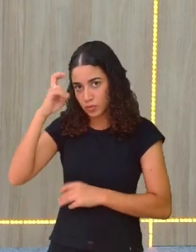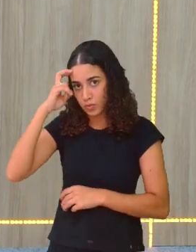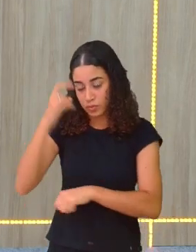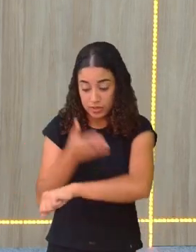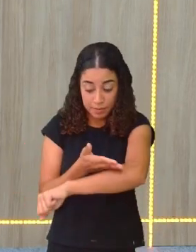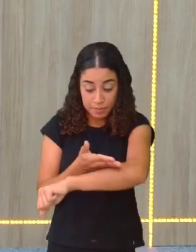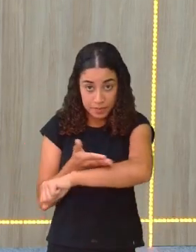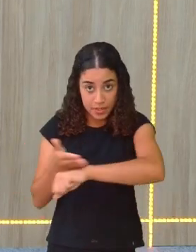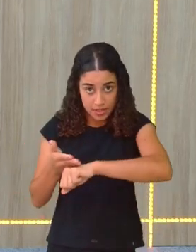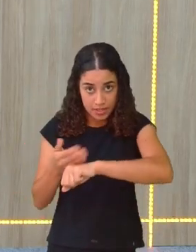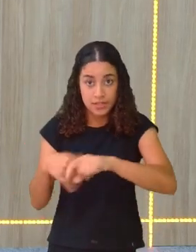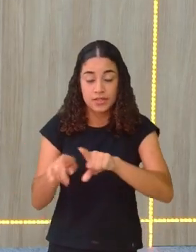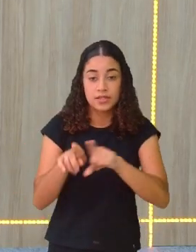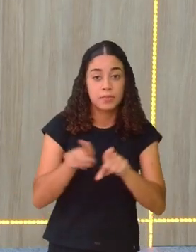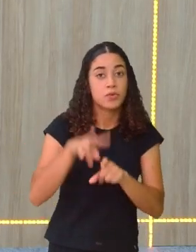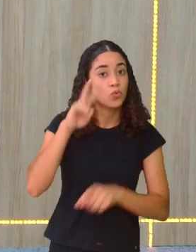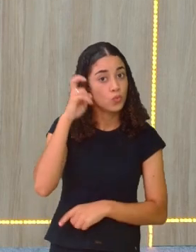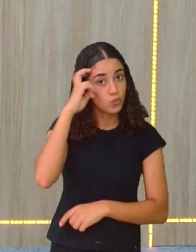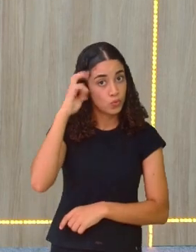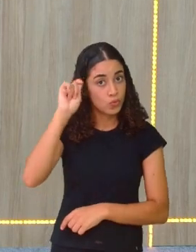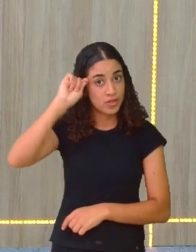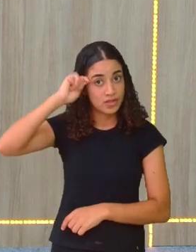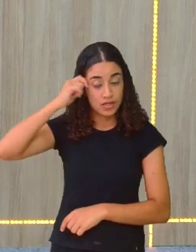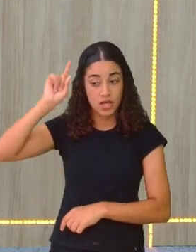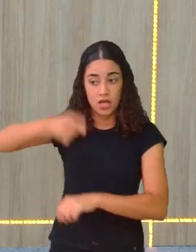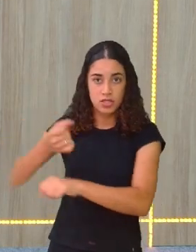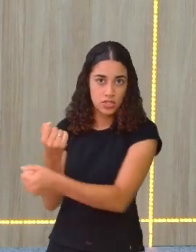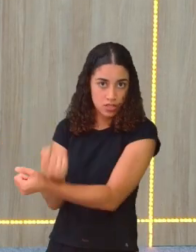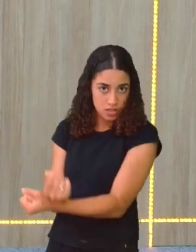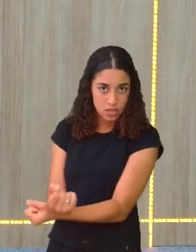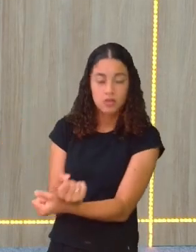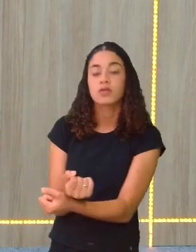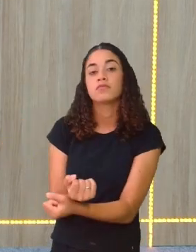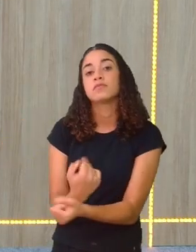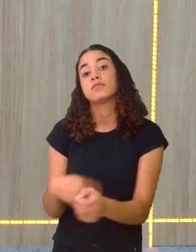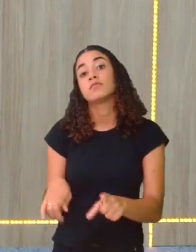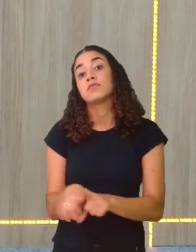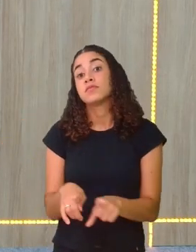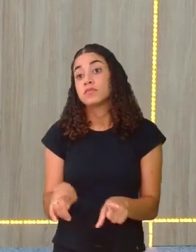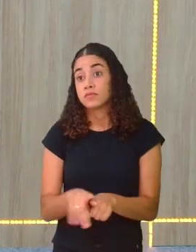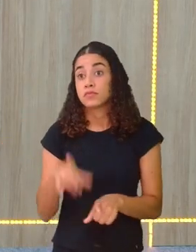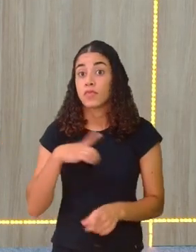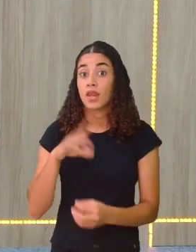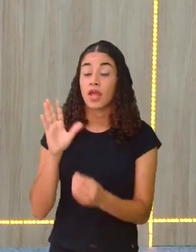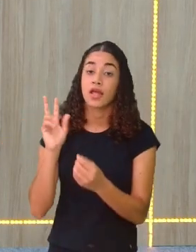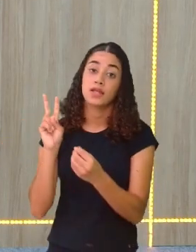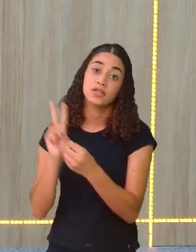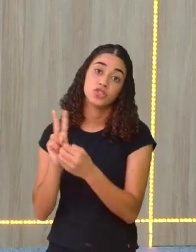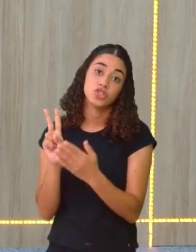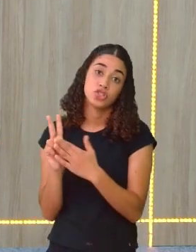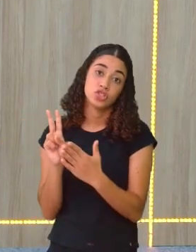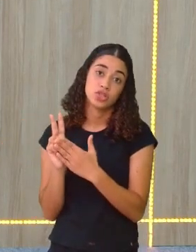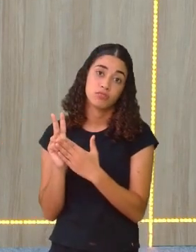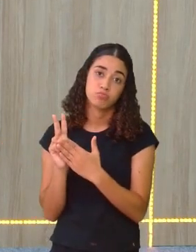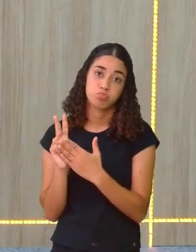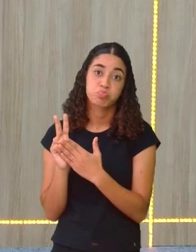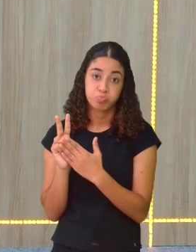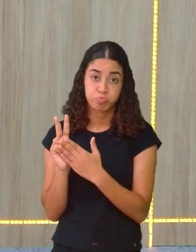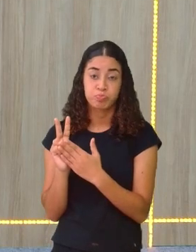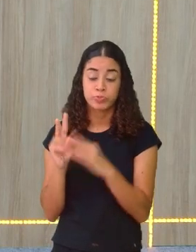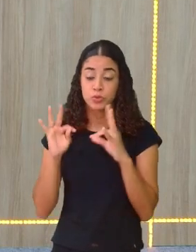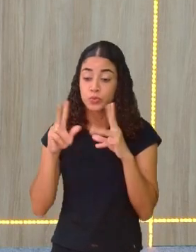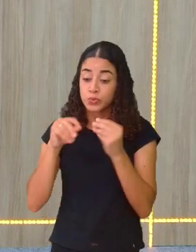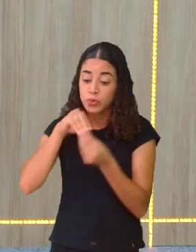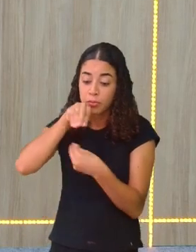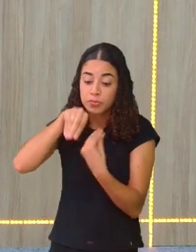elementos da cultura negra, dos escravizados. E traz elementos também indígenas, né? É tudo